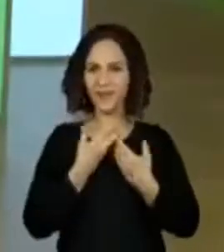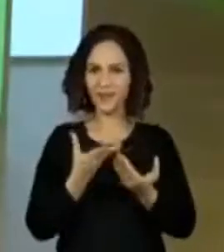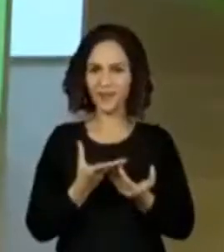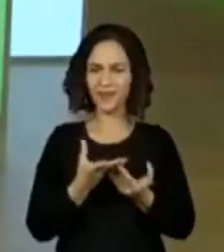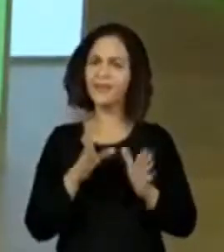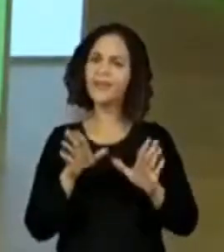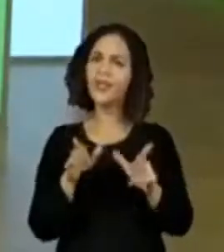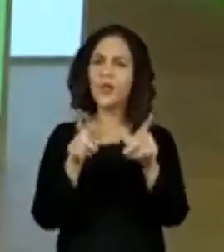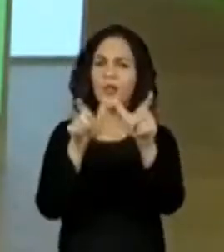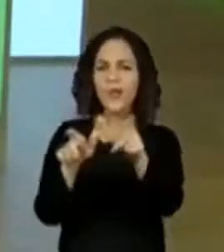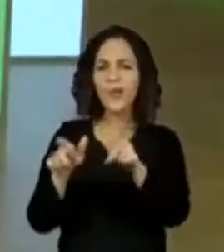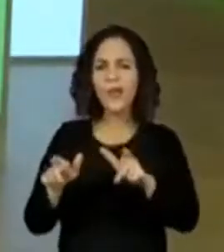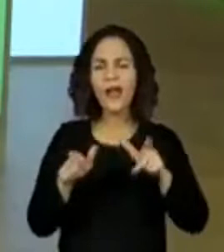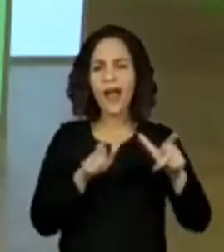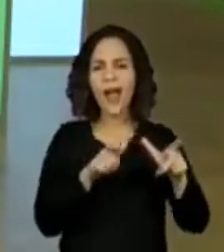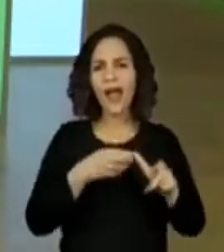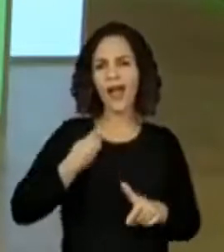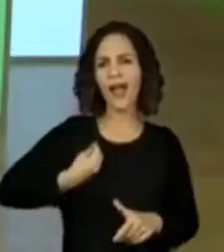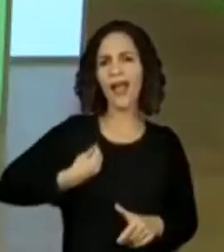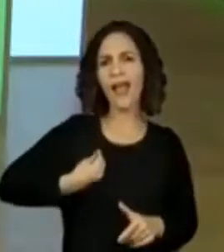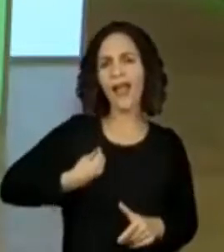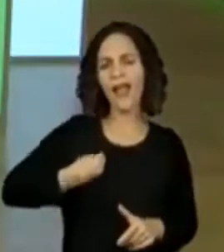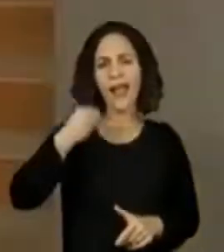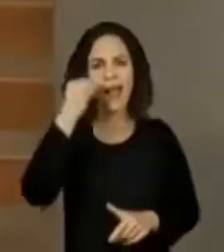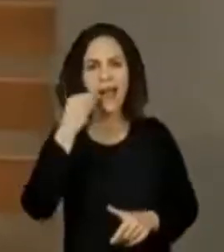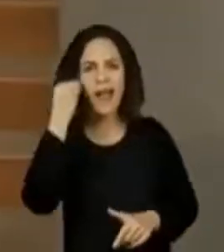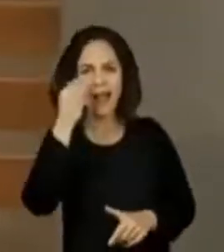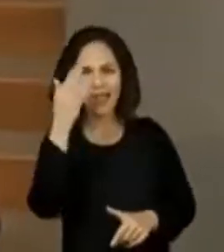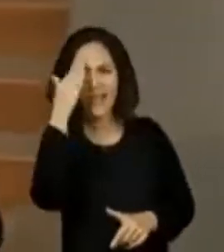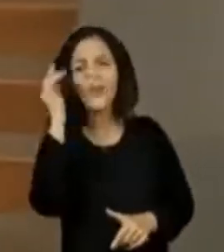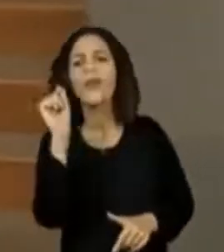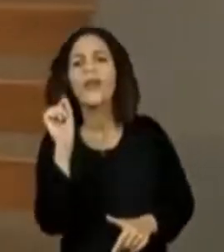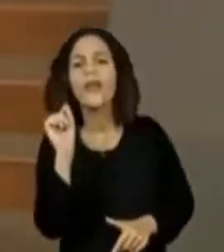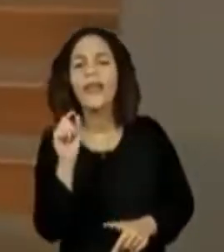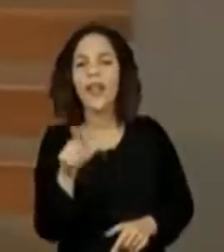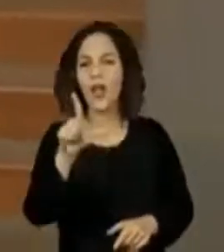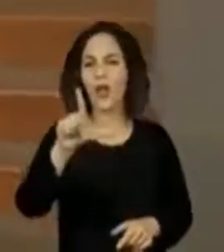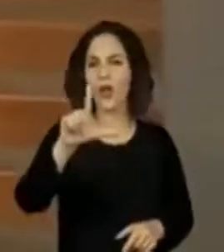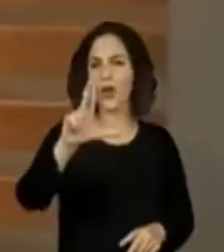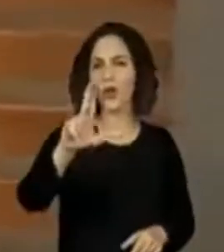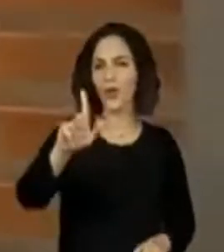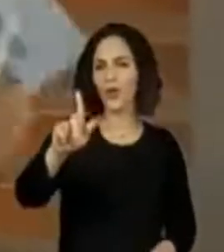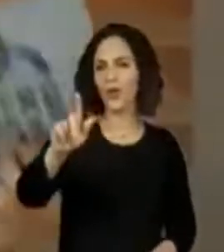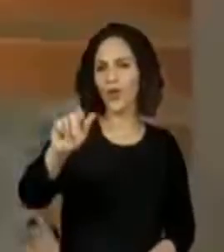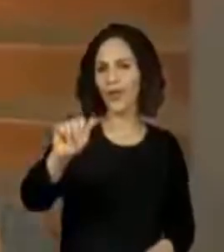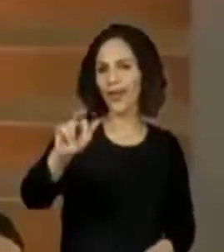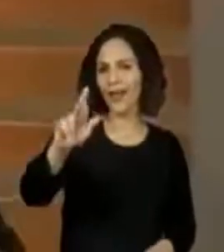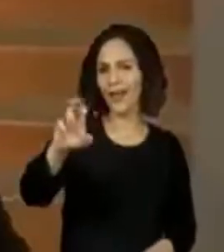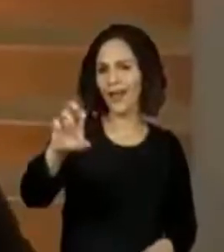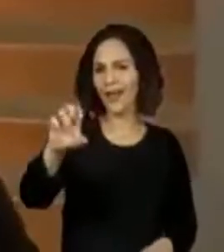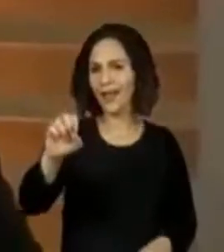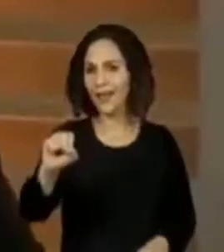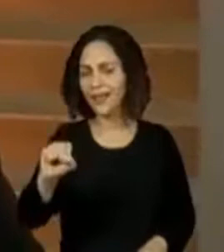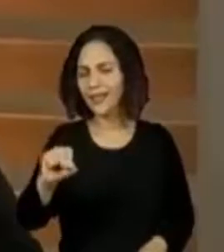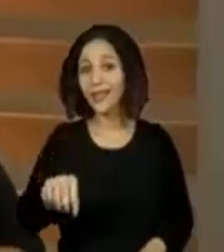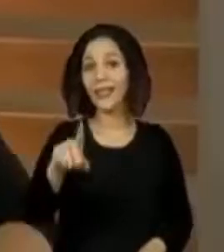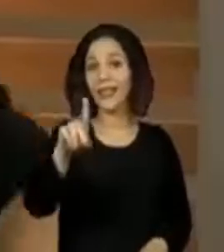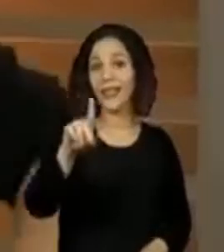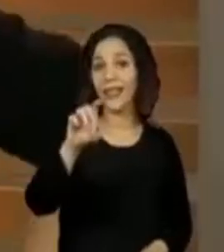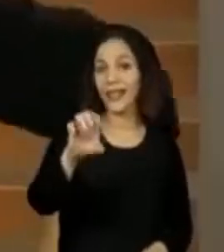lugares de vivências? Você sabe? Você tem ideia do que quer dizer a palavra vivência?